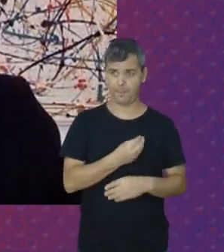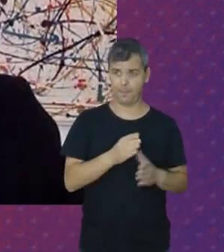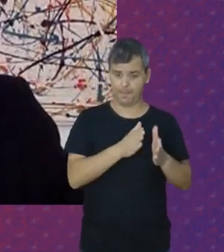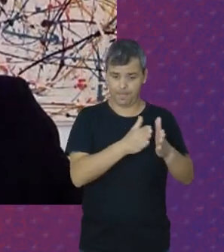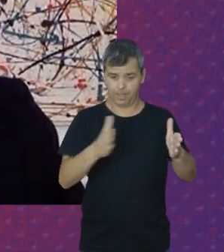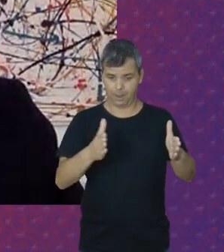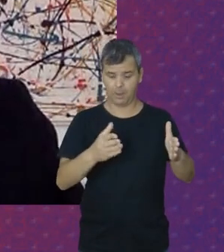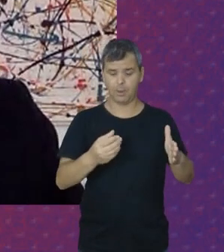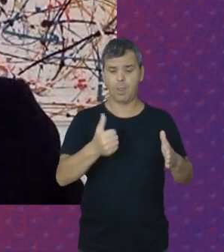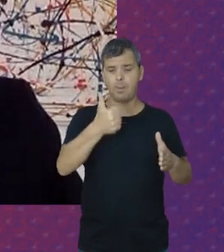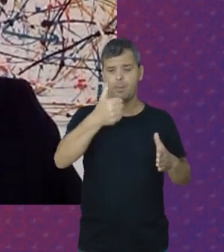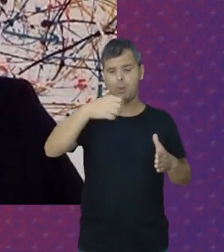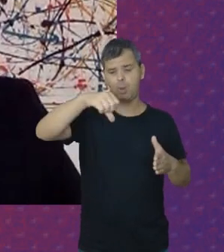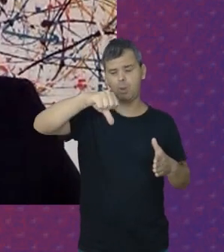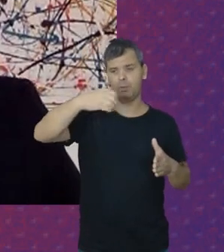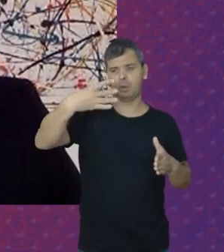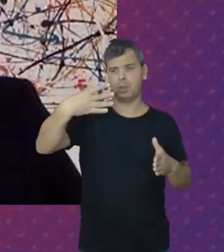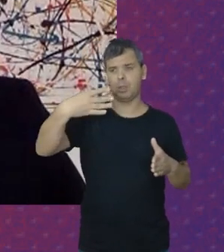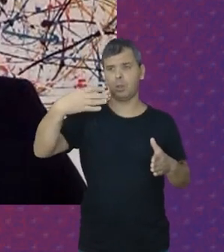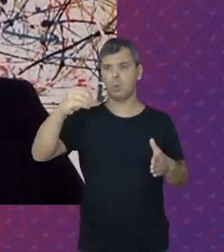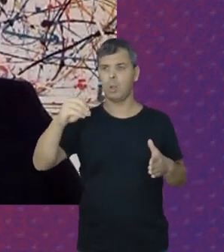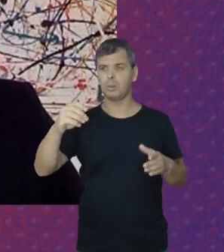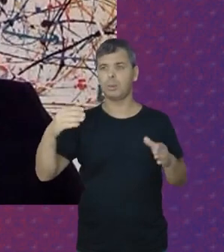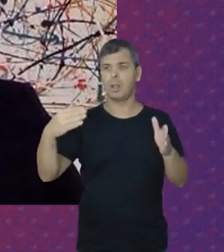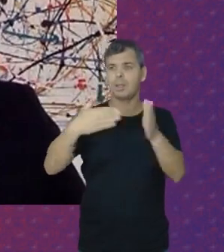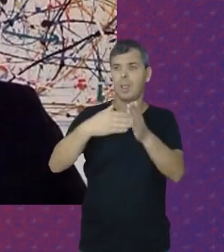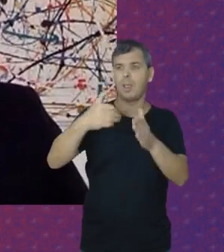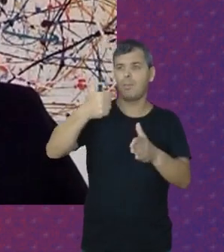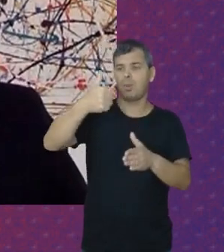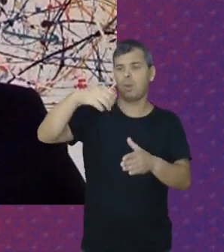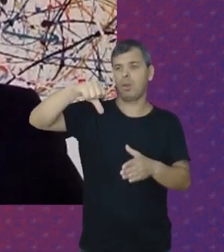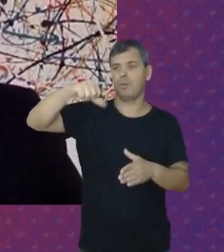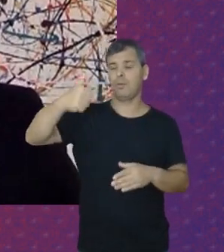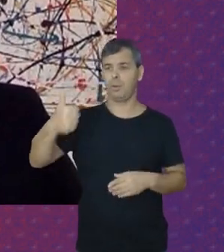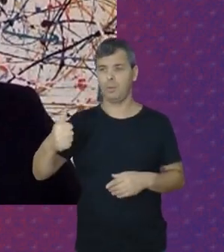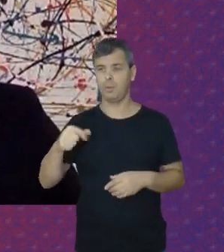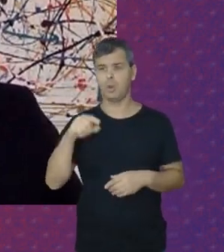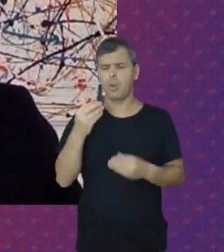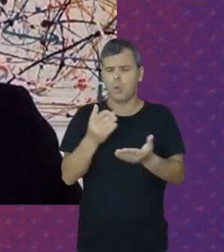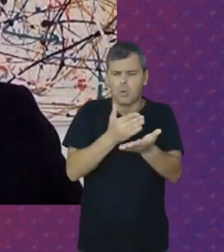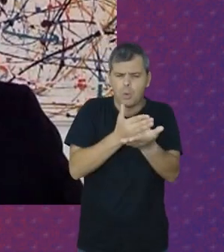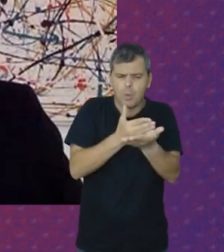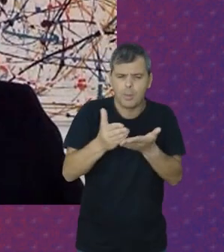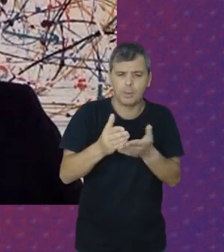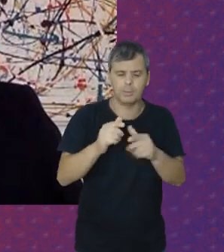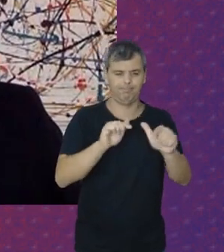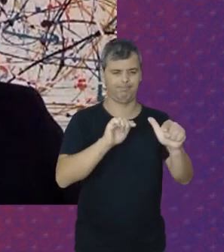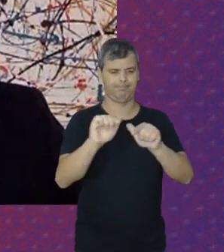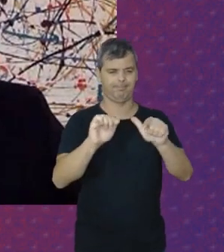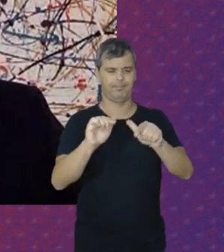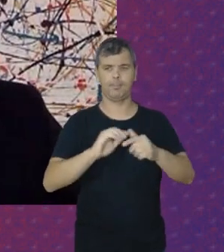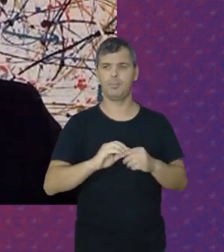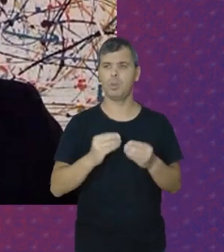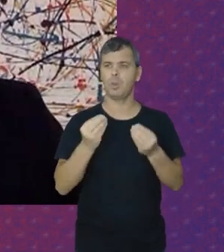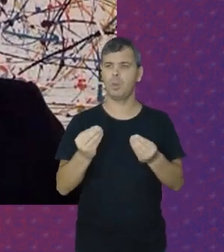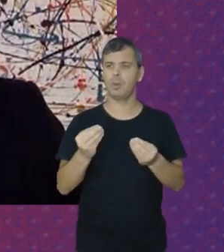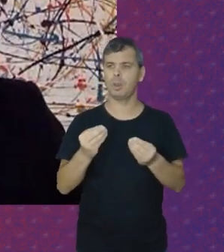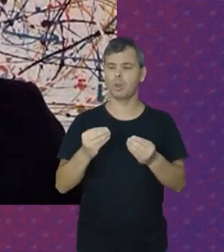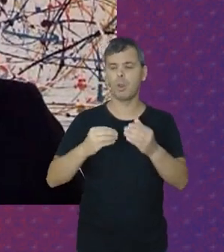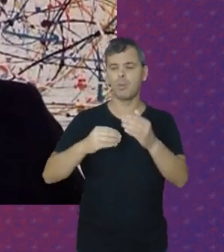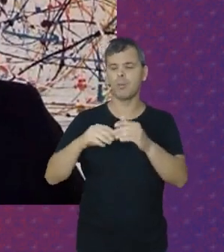1904 E 1991 E começou A trabalhar Como